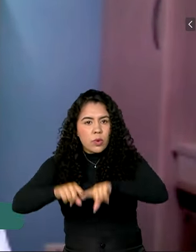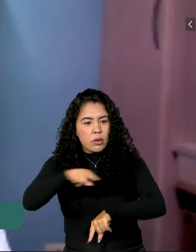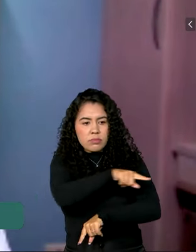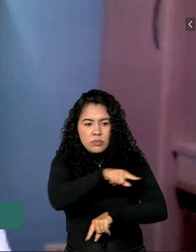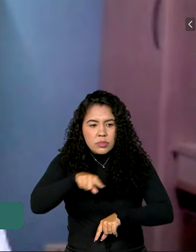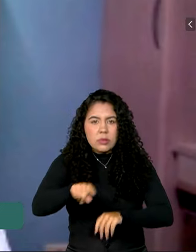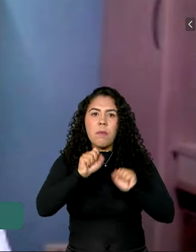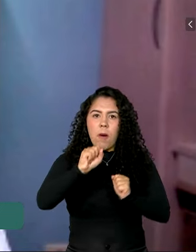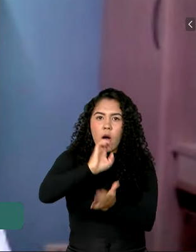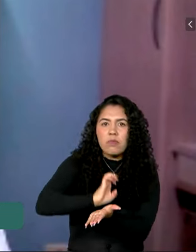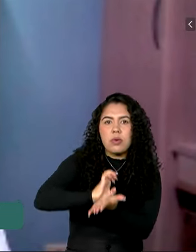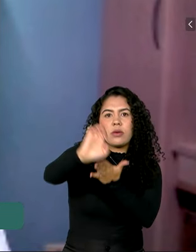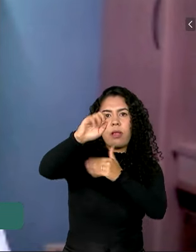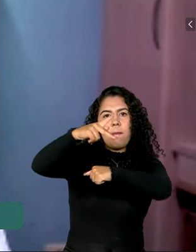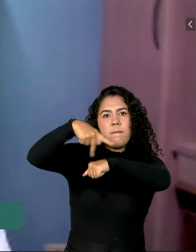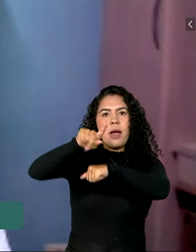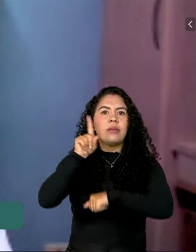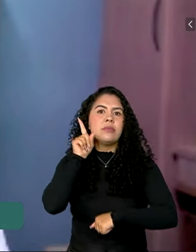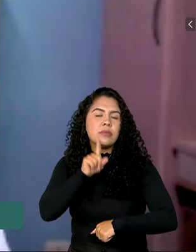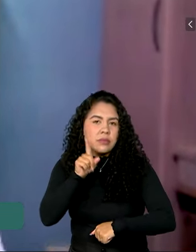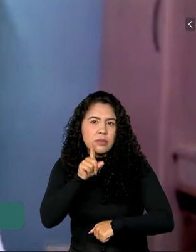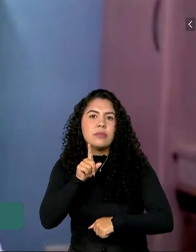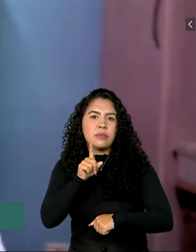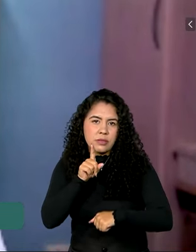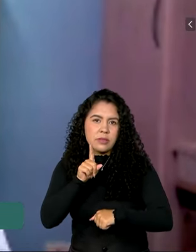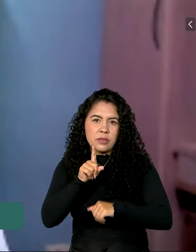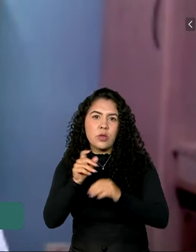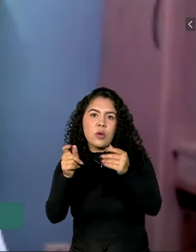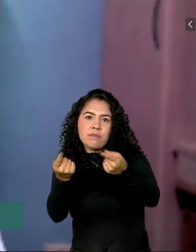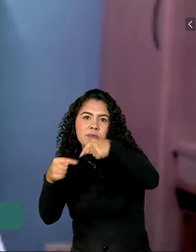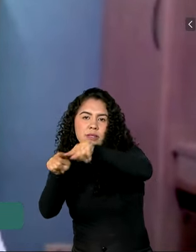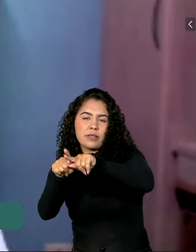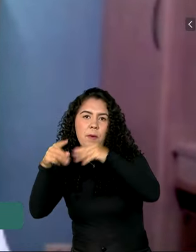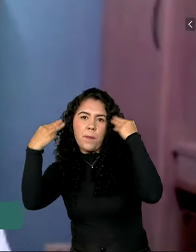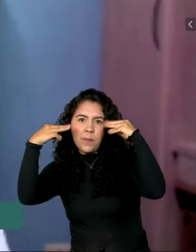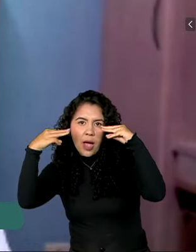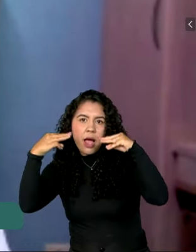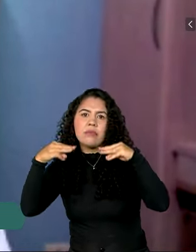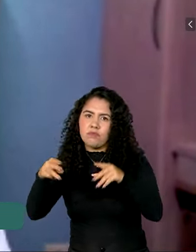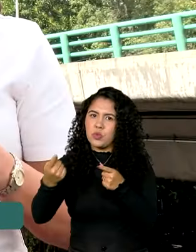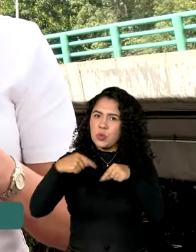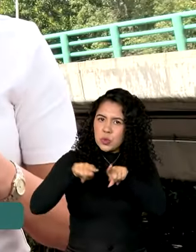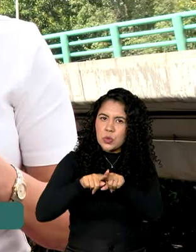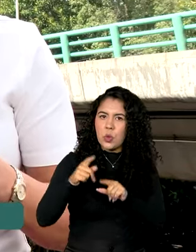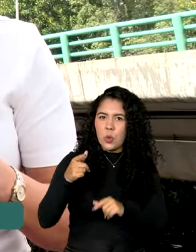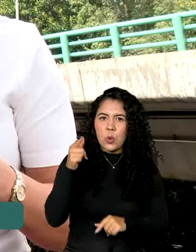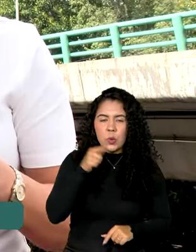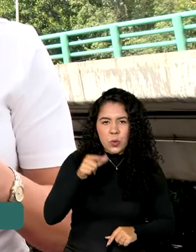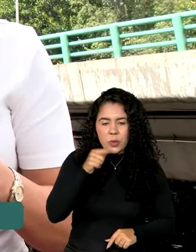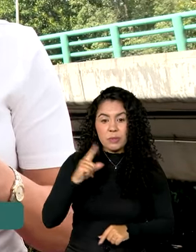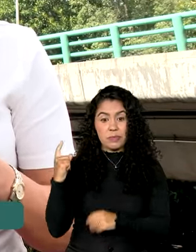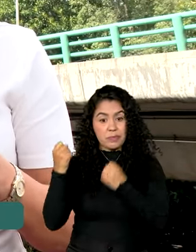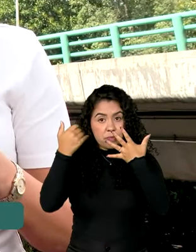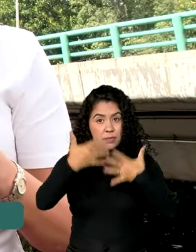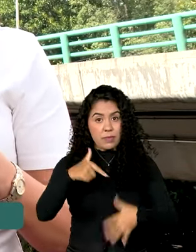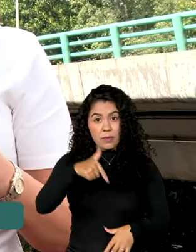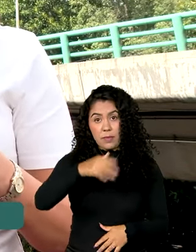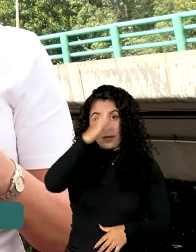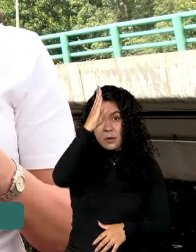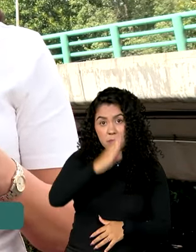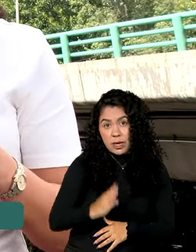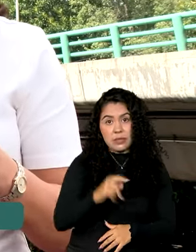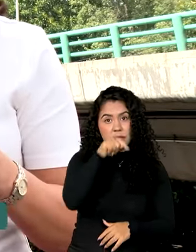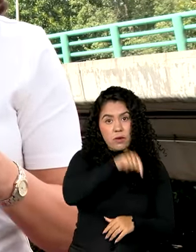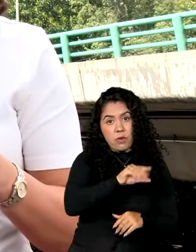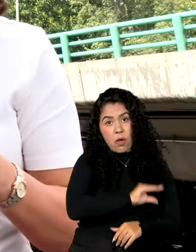para os Estados Unidos, através do México. Então o México será um grande parceiro para o Brasil. Já os investimentos brasileiros aqui no